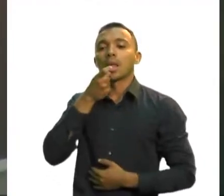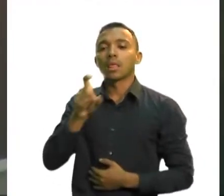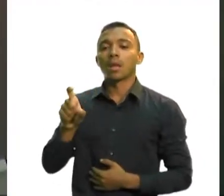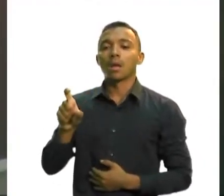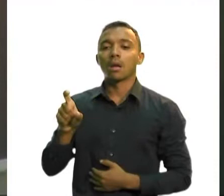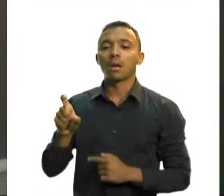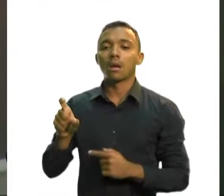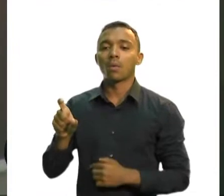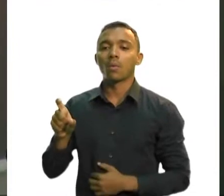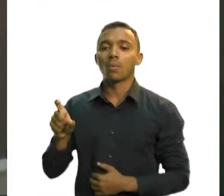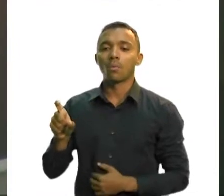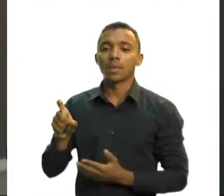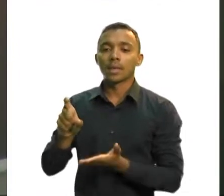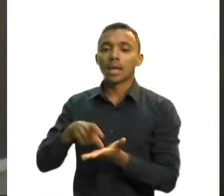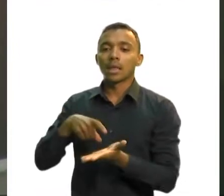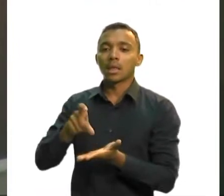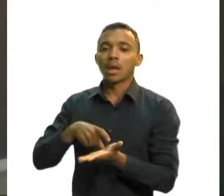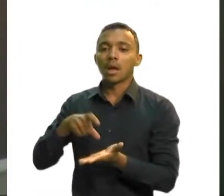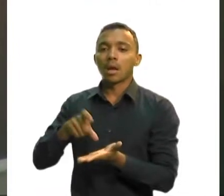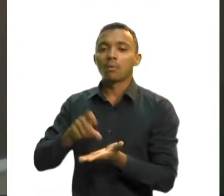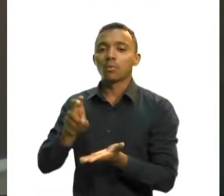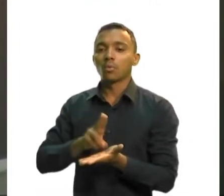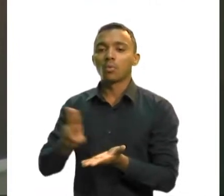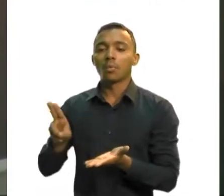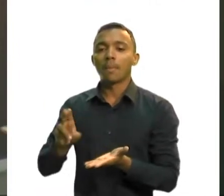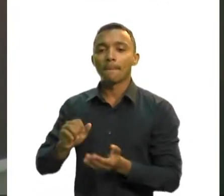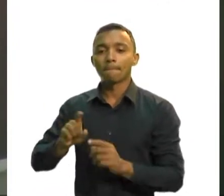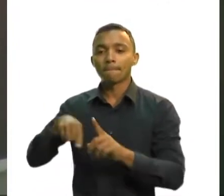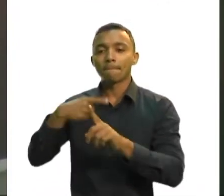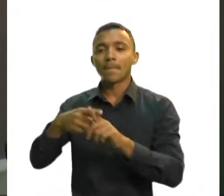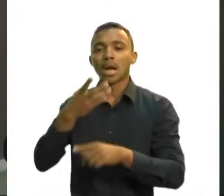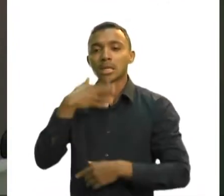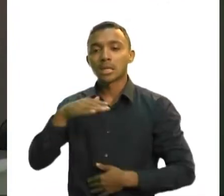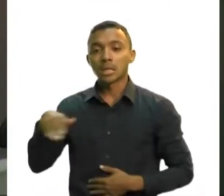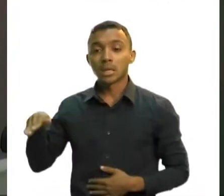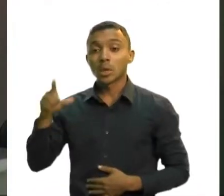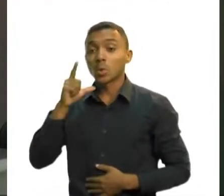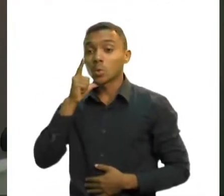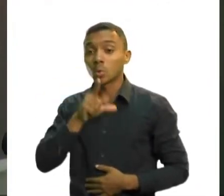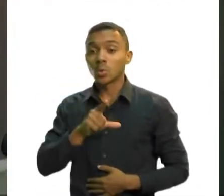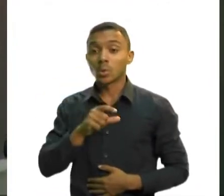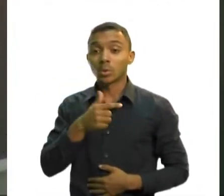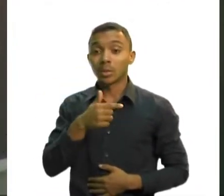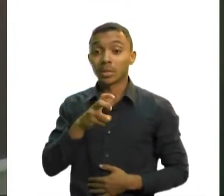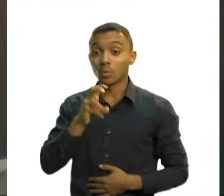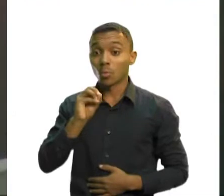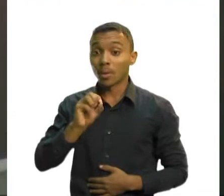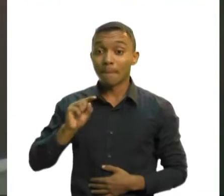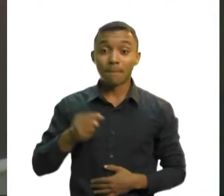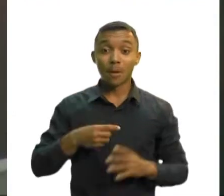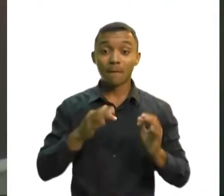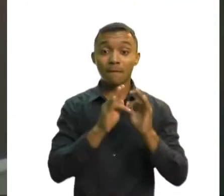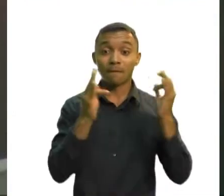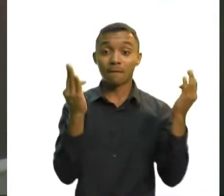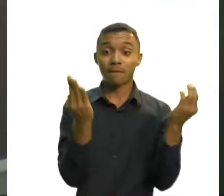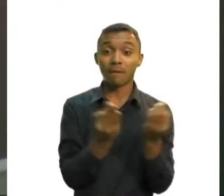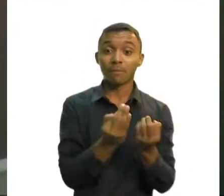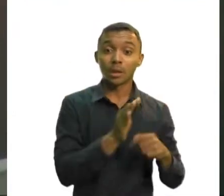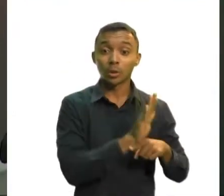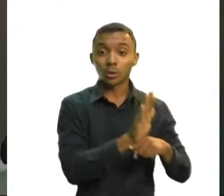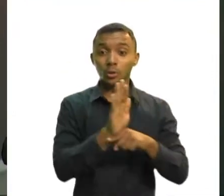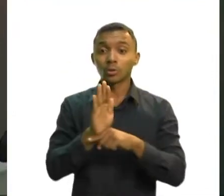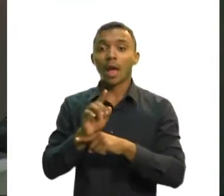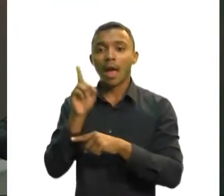lei por esta casa e atingiu a meta de 150 mil famílias beneficiadas. Um aumento de 300%